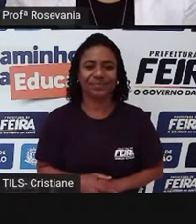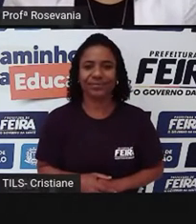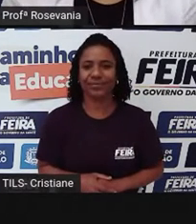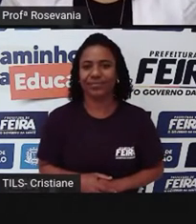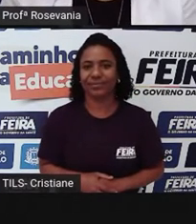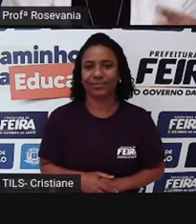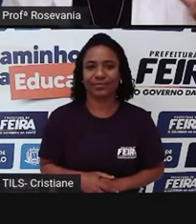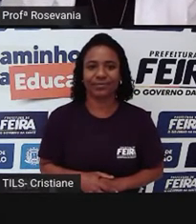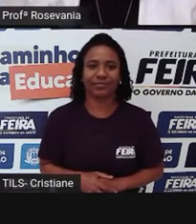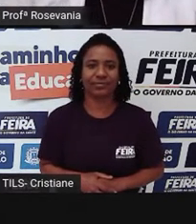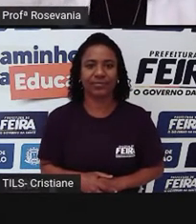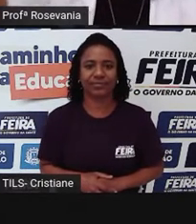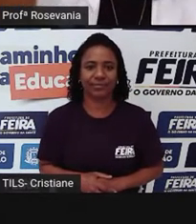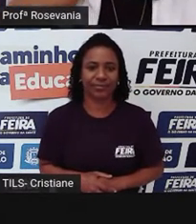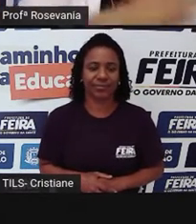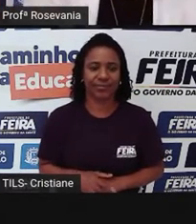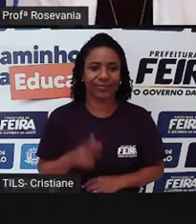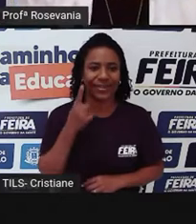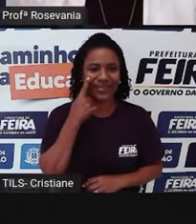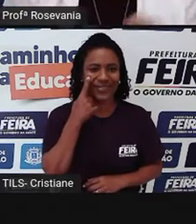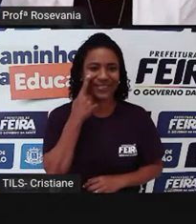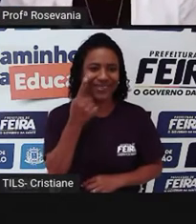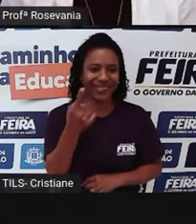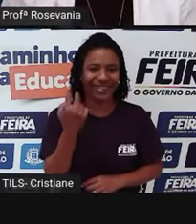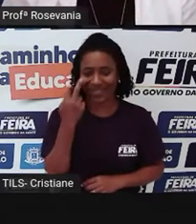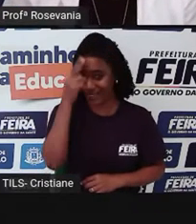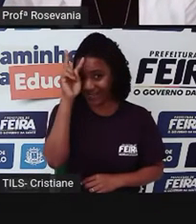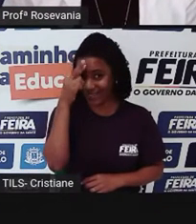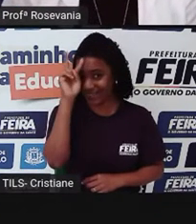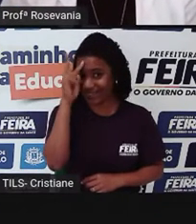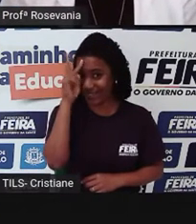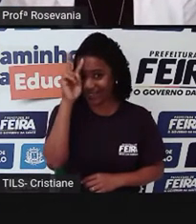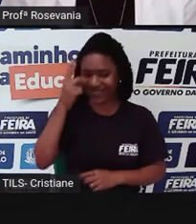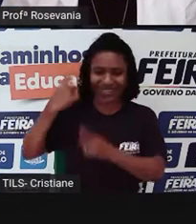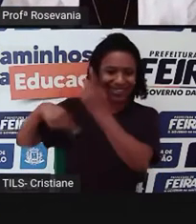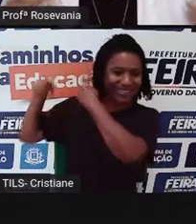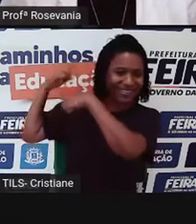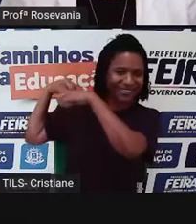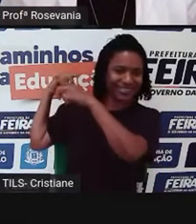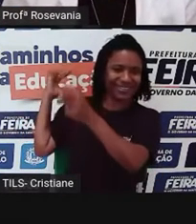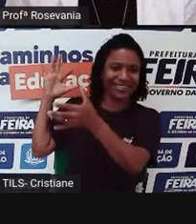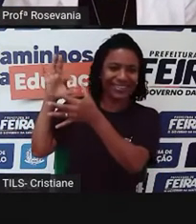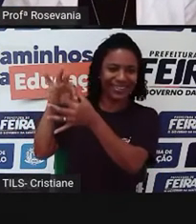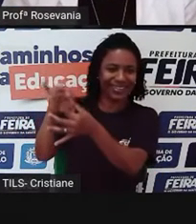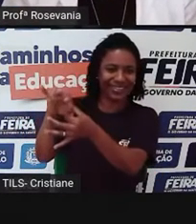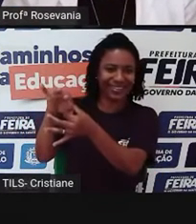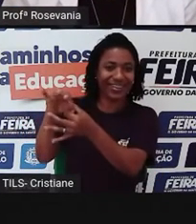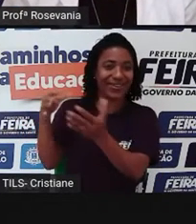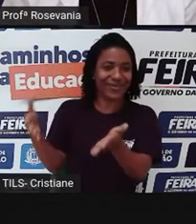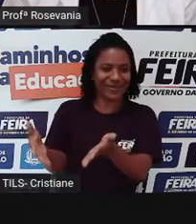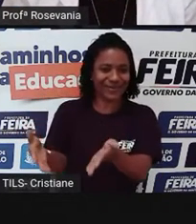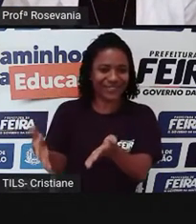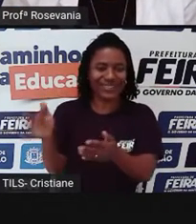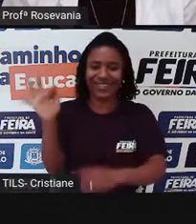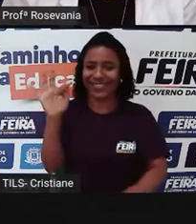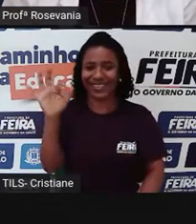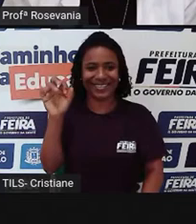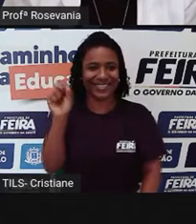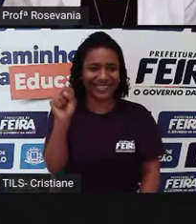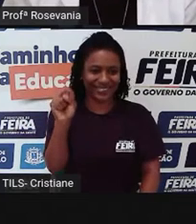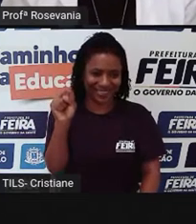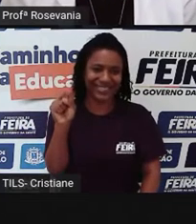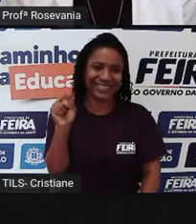fazer um puxadinho histórico, né, para a nossa cidade. Essa, gente, é a Feira Livre de Feira de